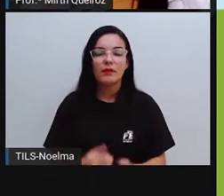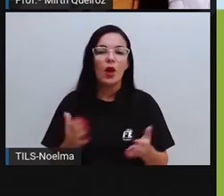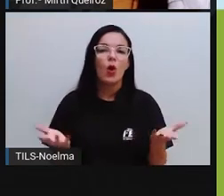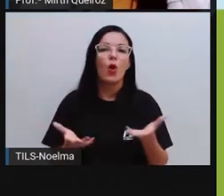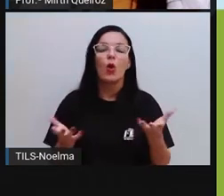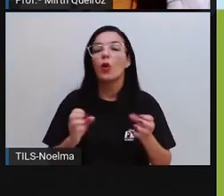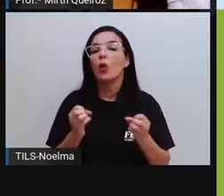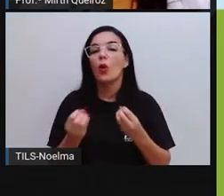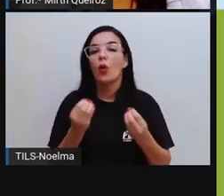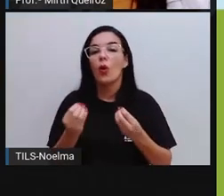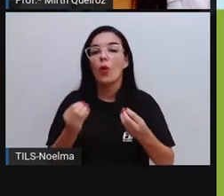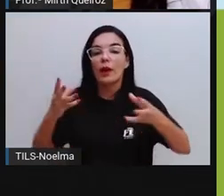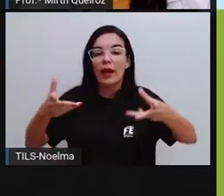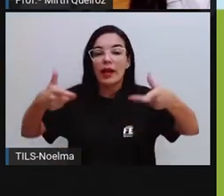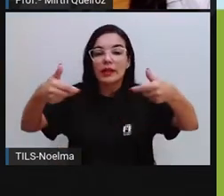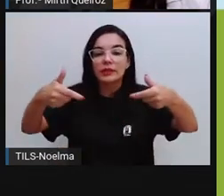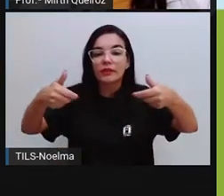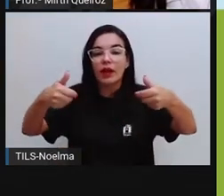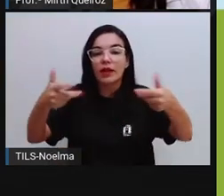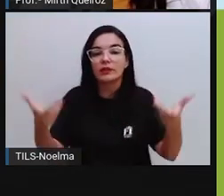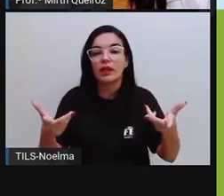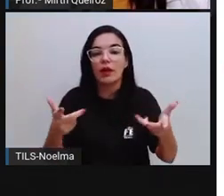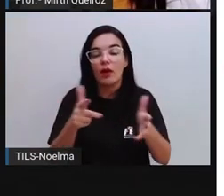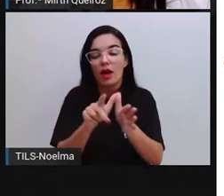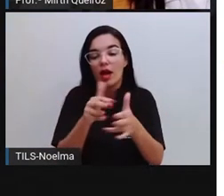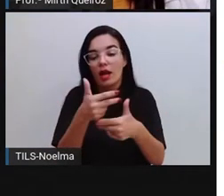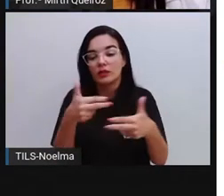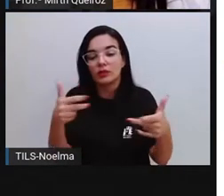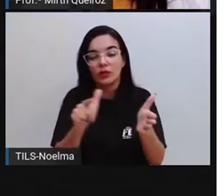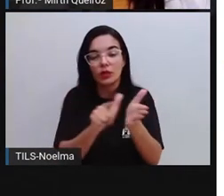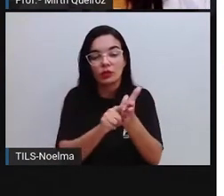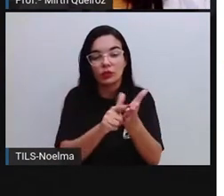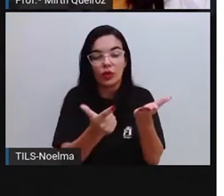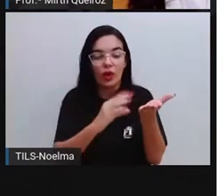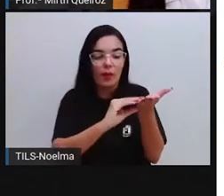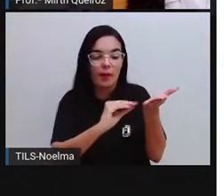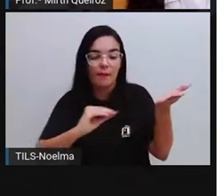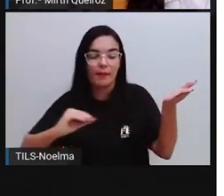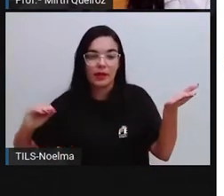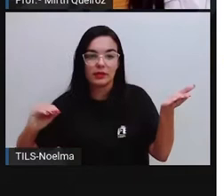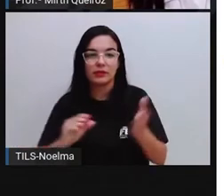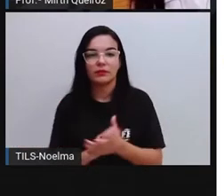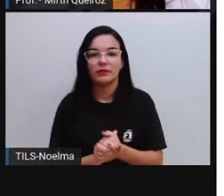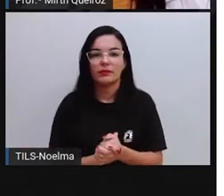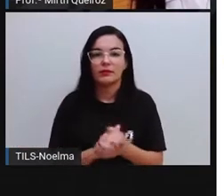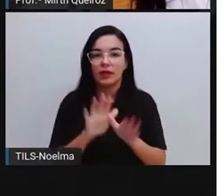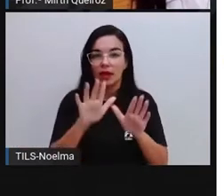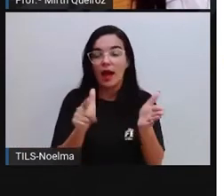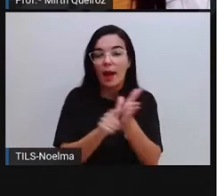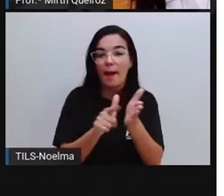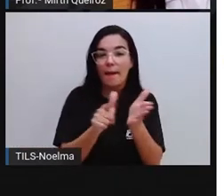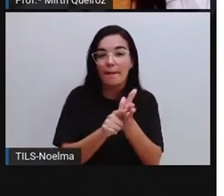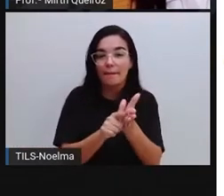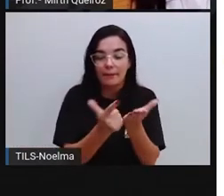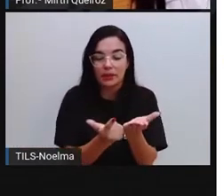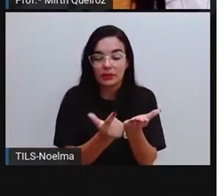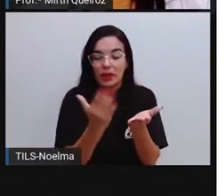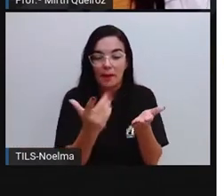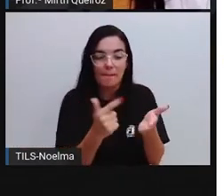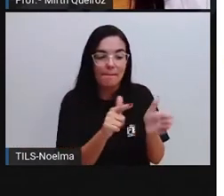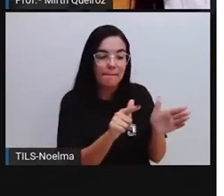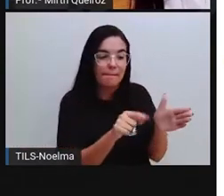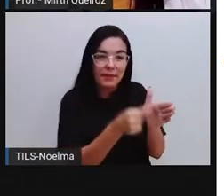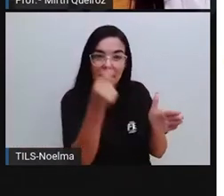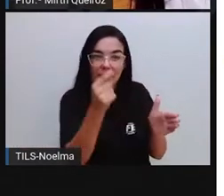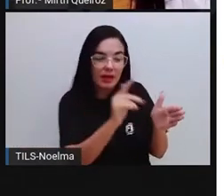Classificação dos elementos do jornal impresso. Vamos ver? A primeira página, ela é considerada a vitrine,